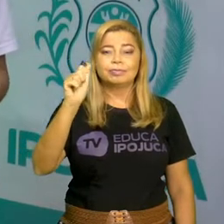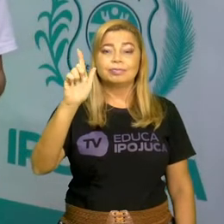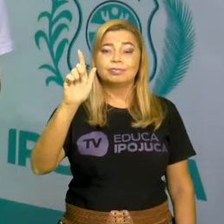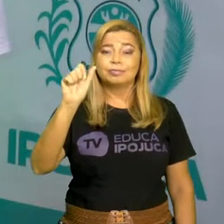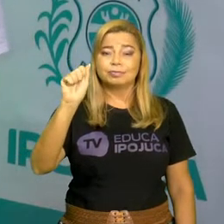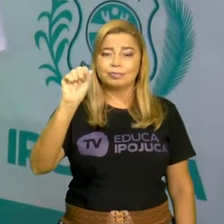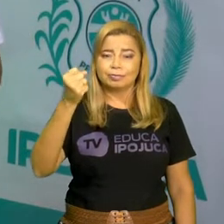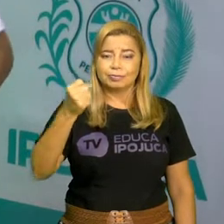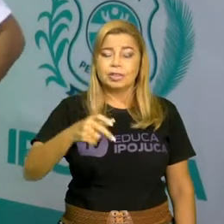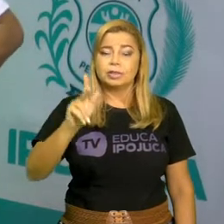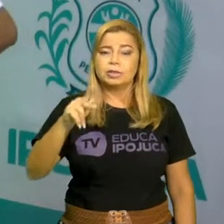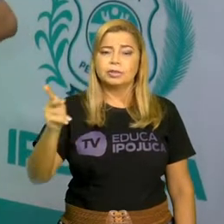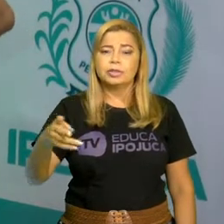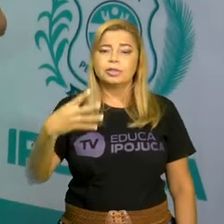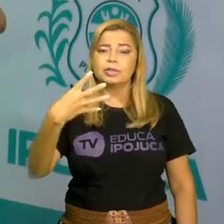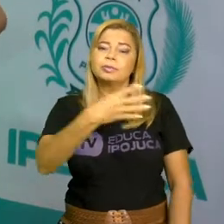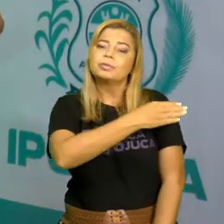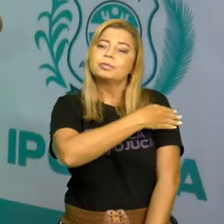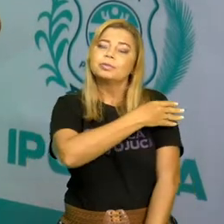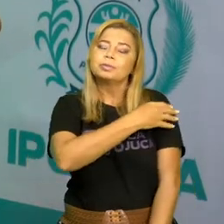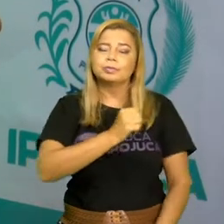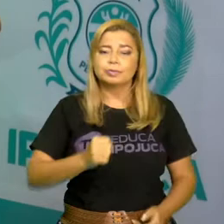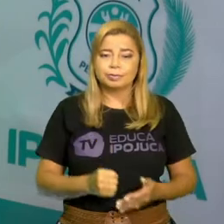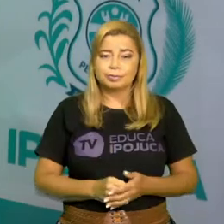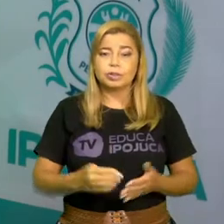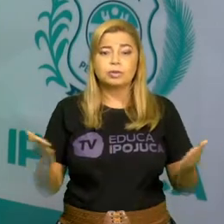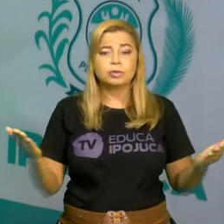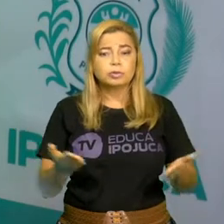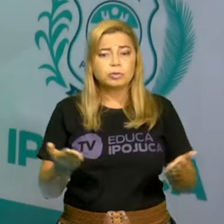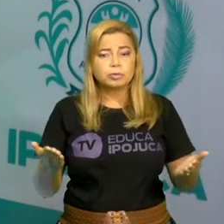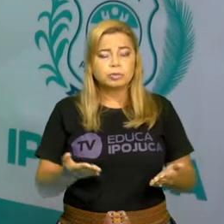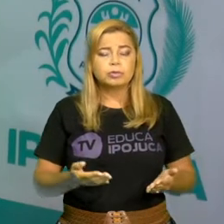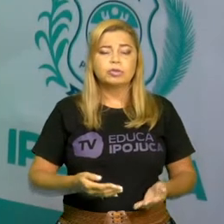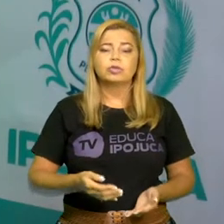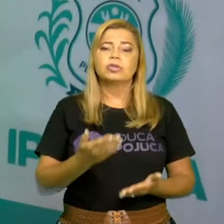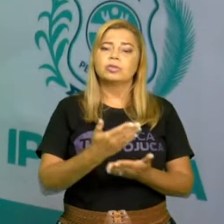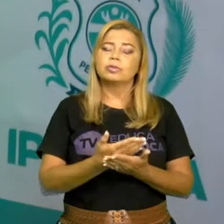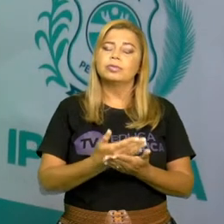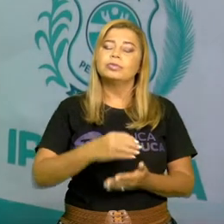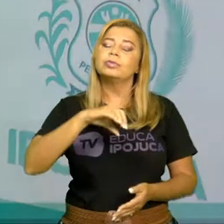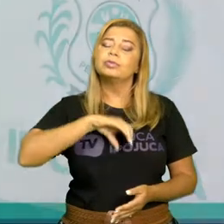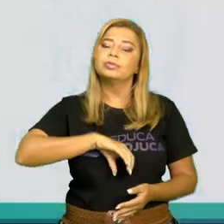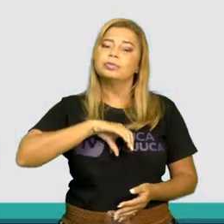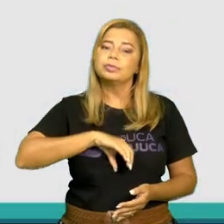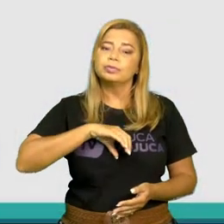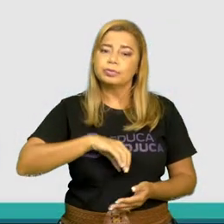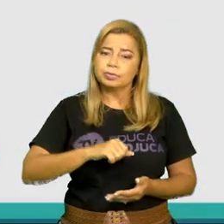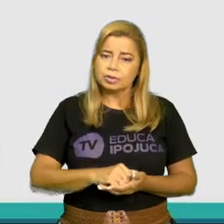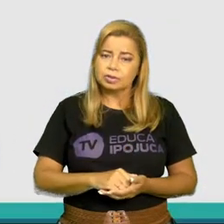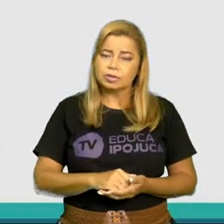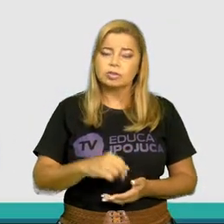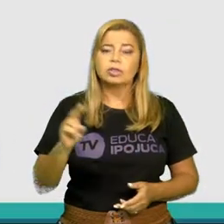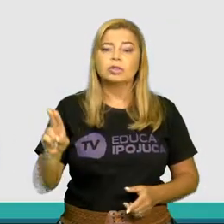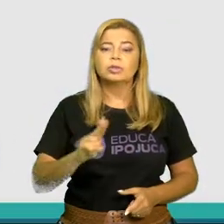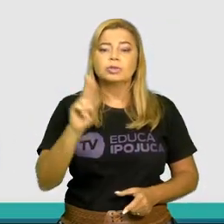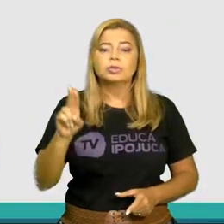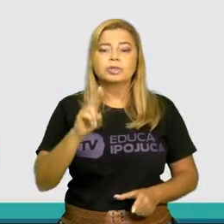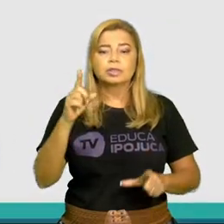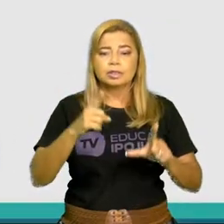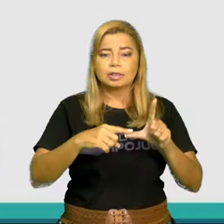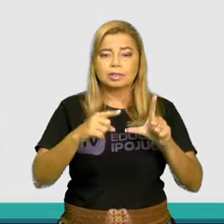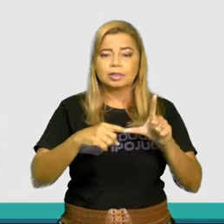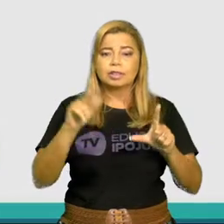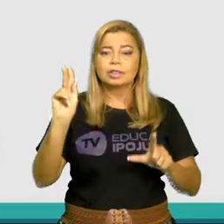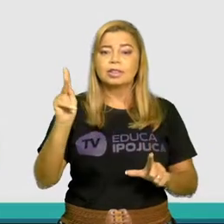portuguesa sobre o emprego do H. Como a gente entender como usar o H? Às vezes a gente